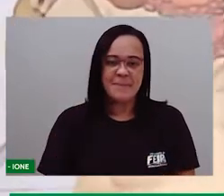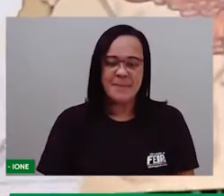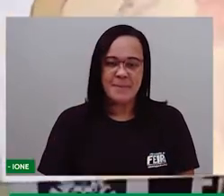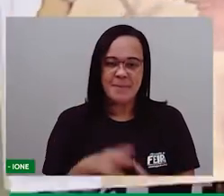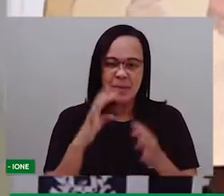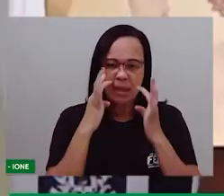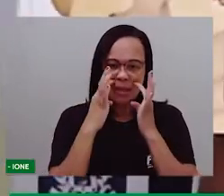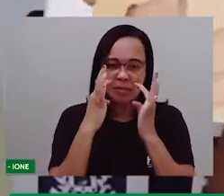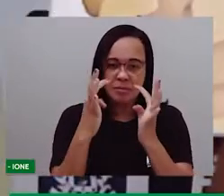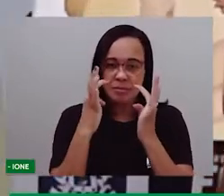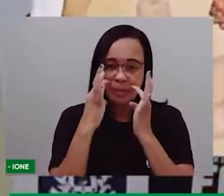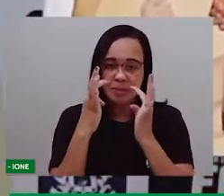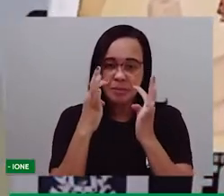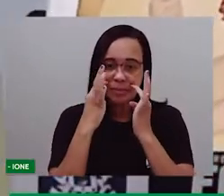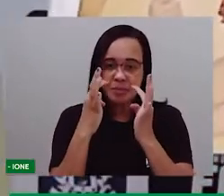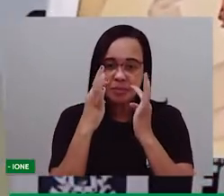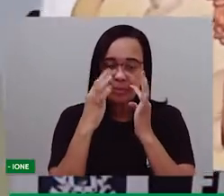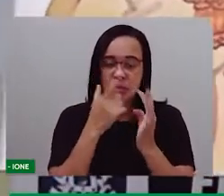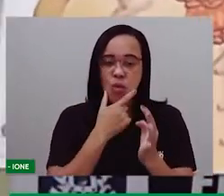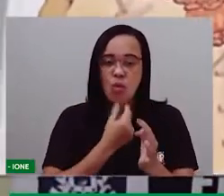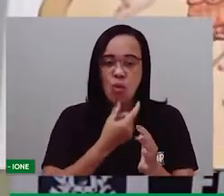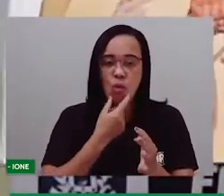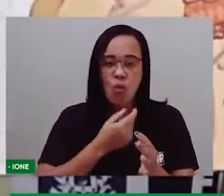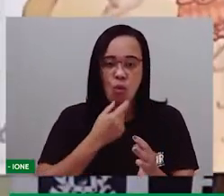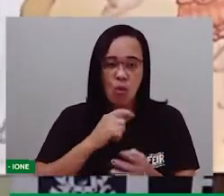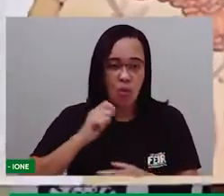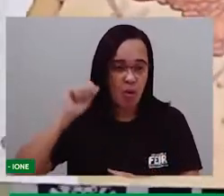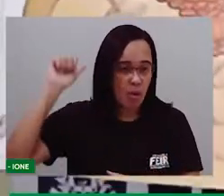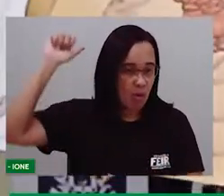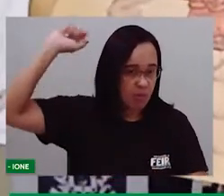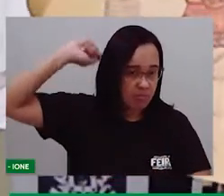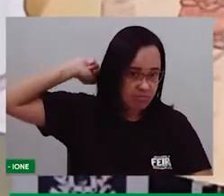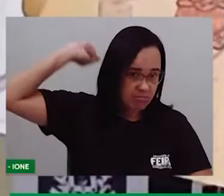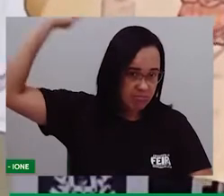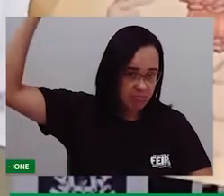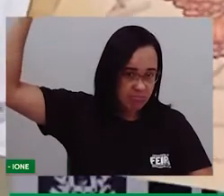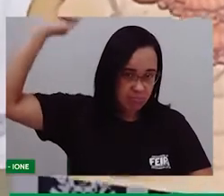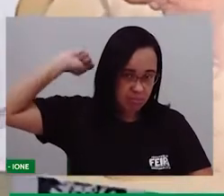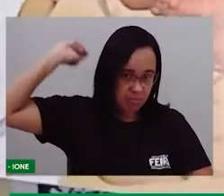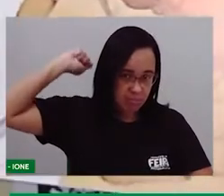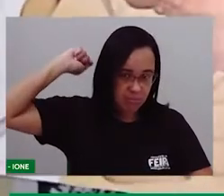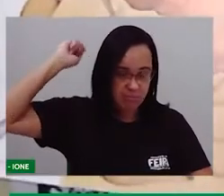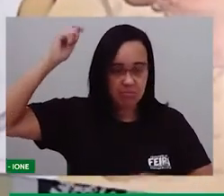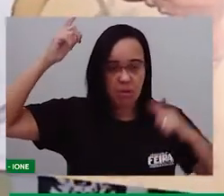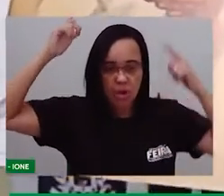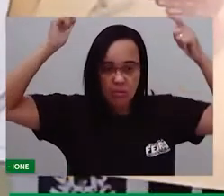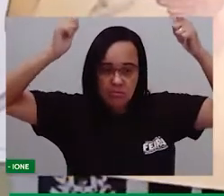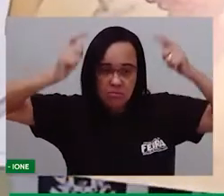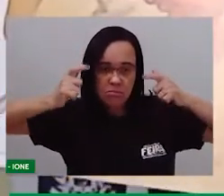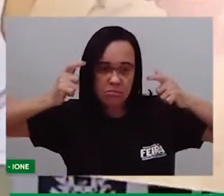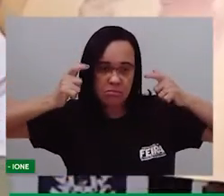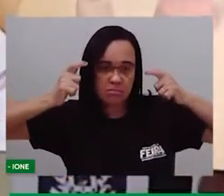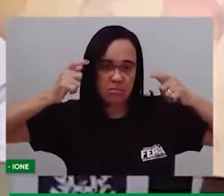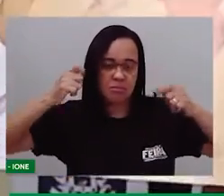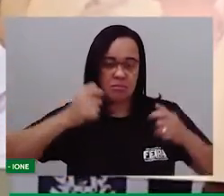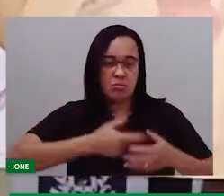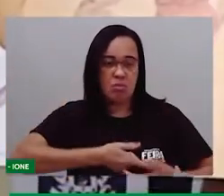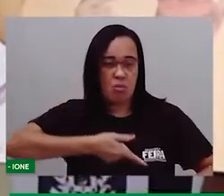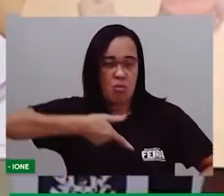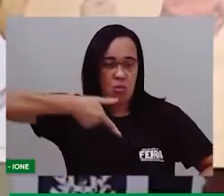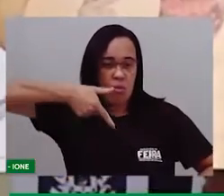Observem, olha o caçador, né? Ele está com um chapéu, com uma arma